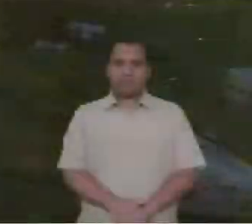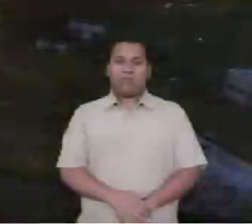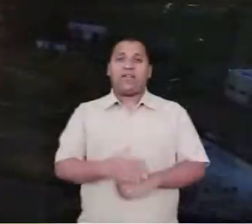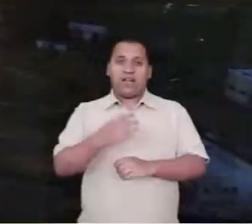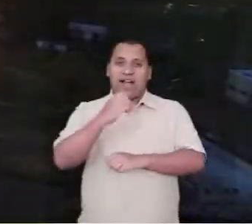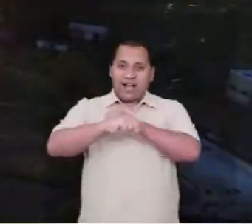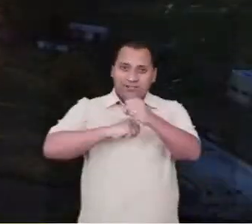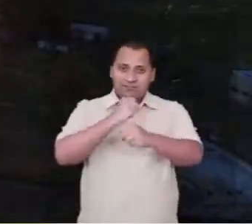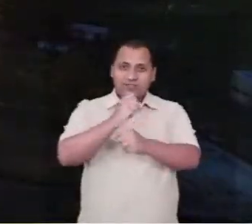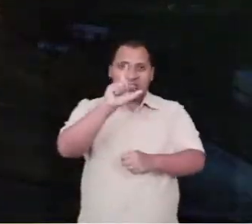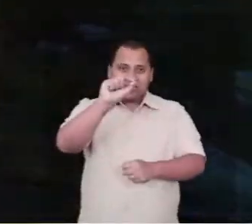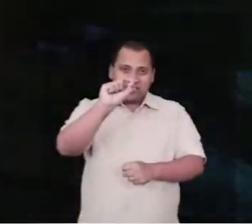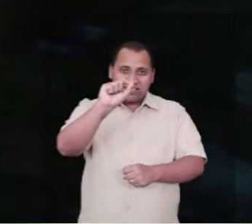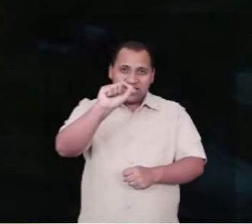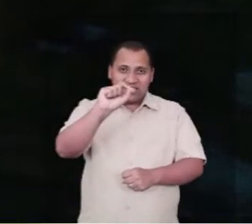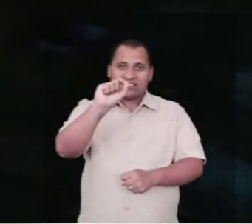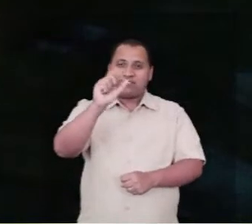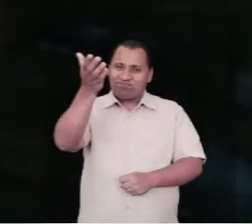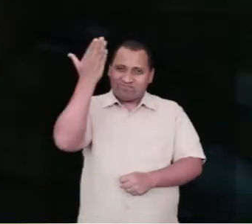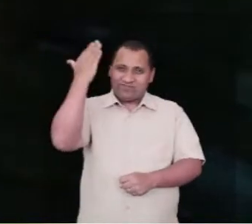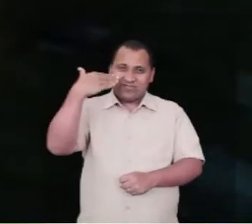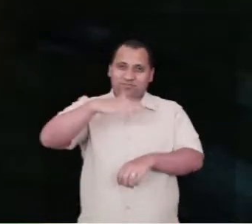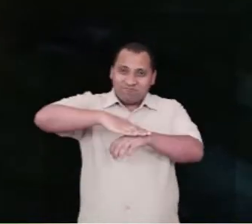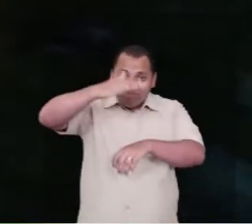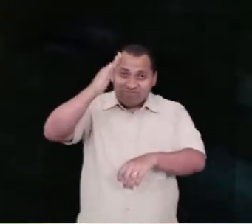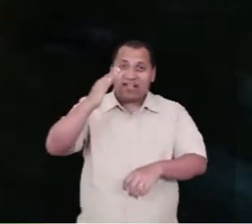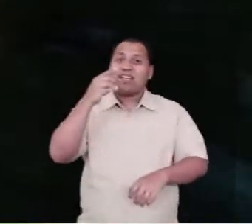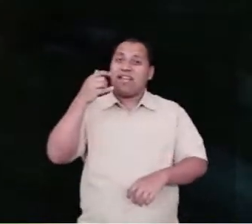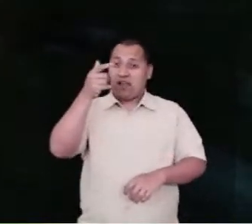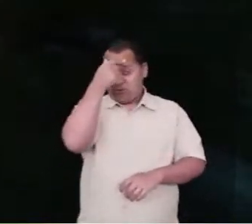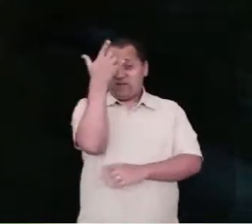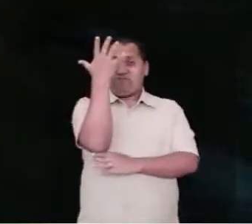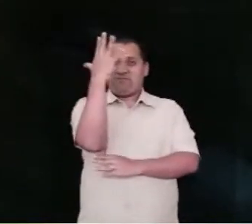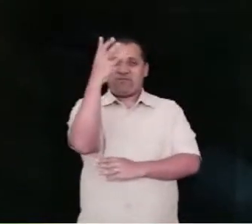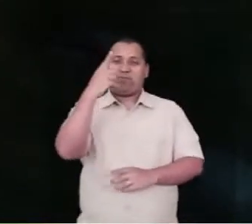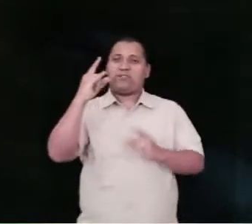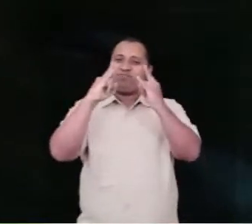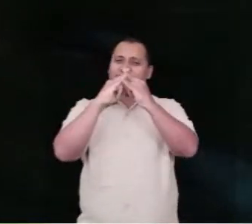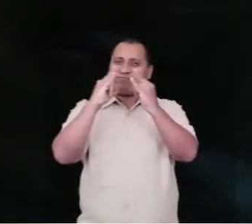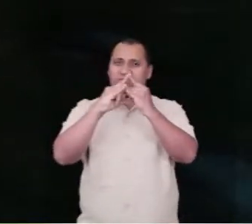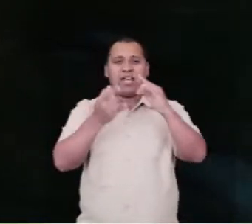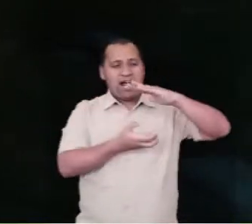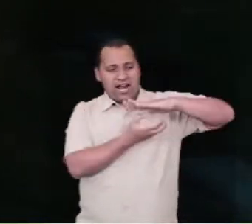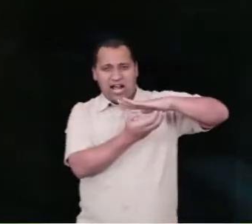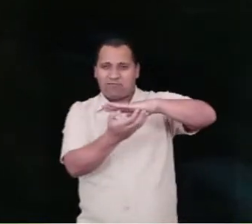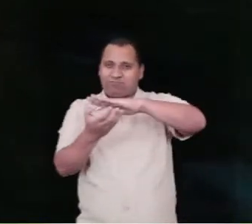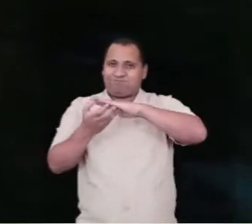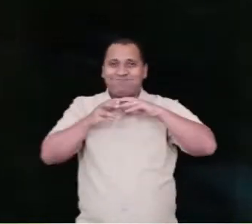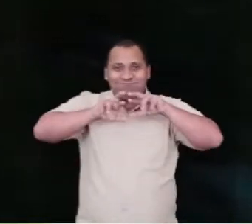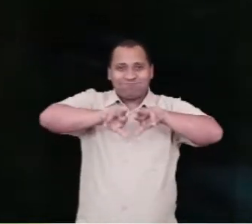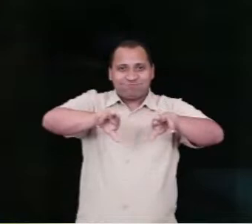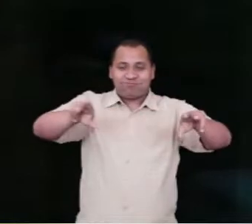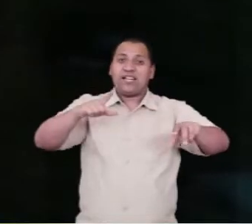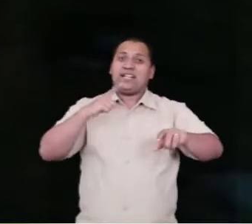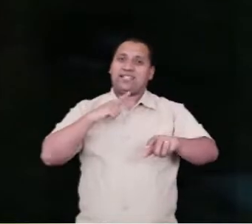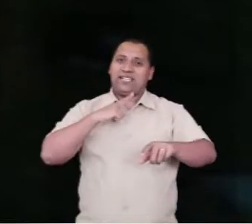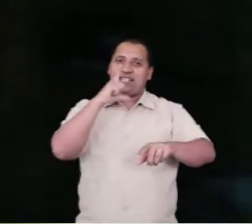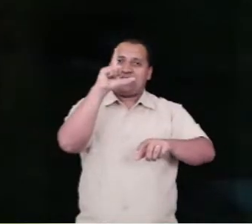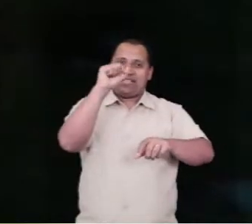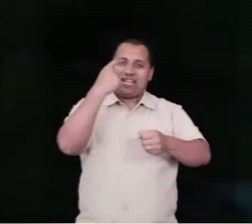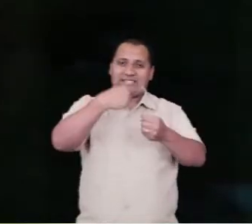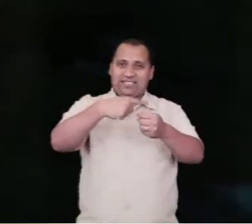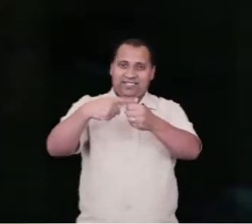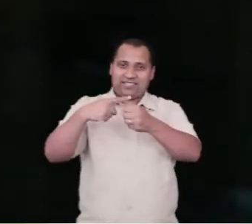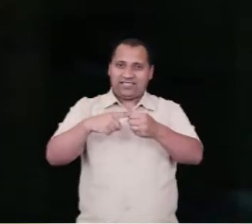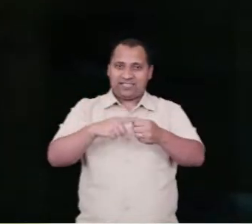Com mais de uma década de história, a Universidade Federal do Pampa é uma instituição multicamp. Que está presente